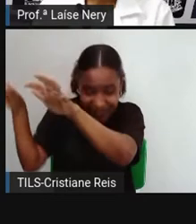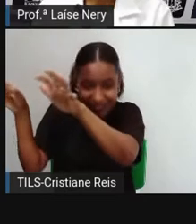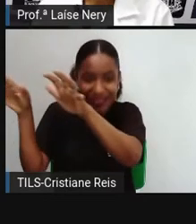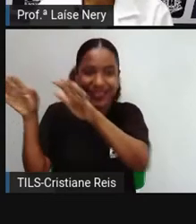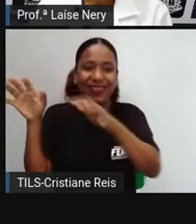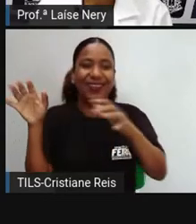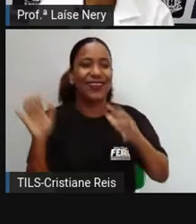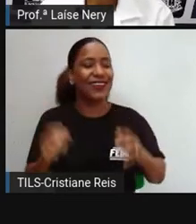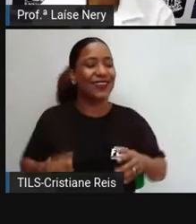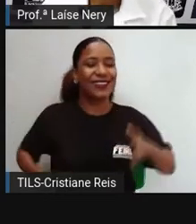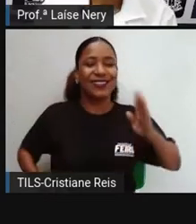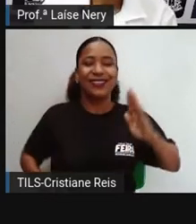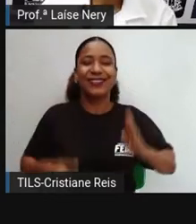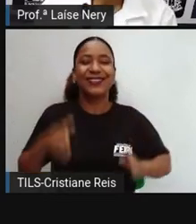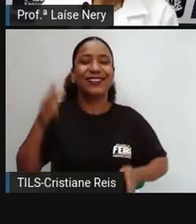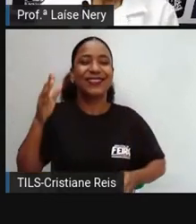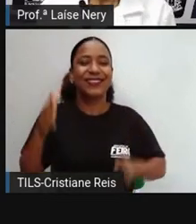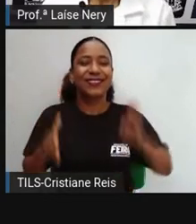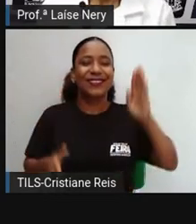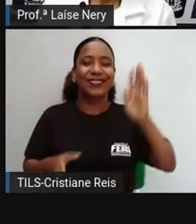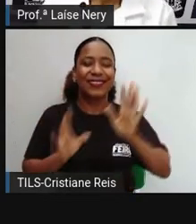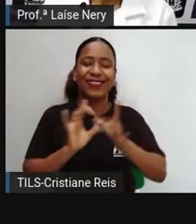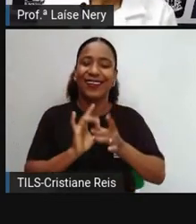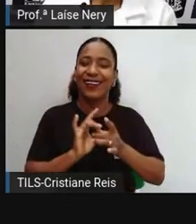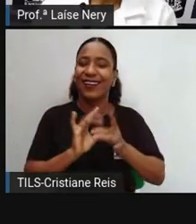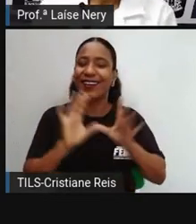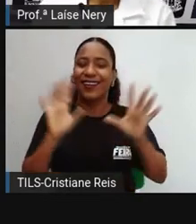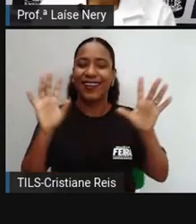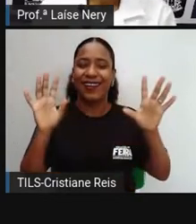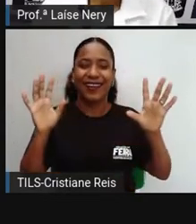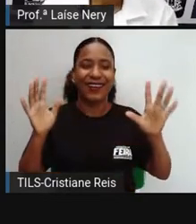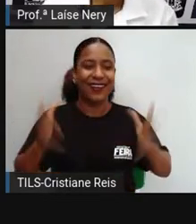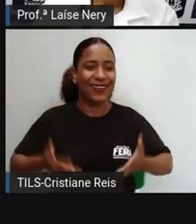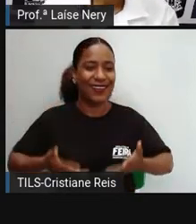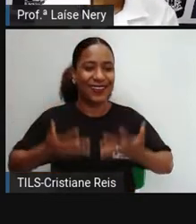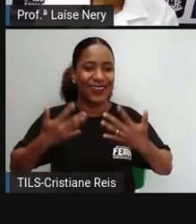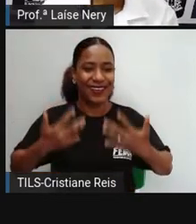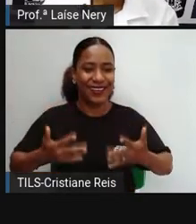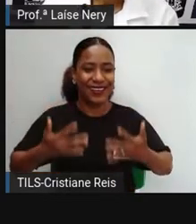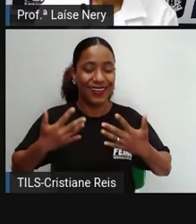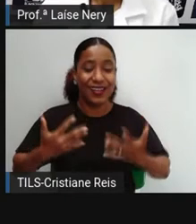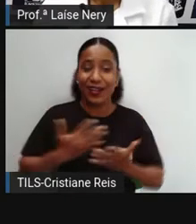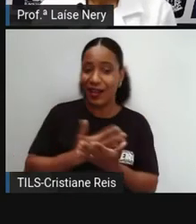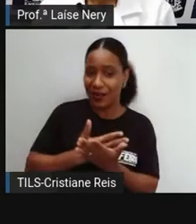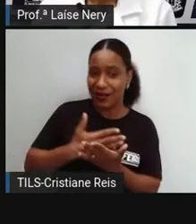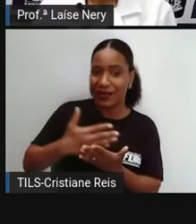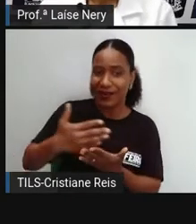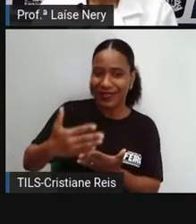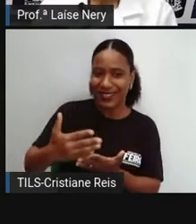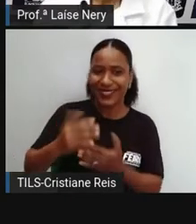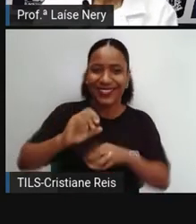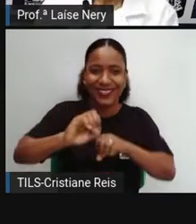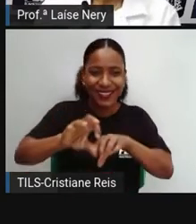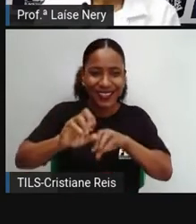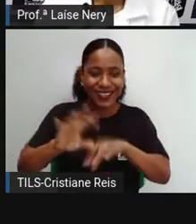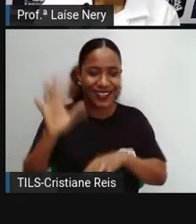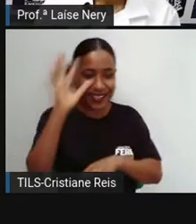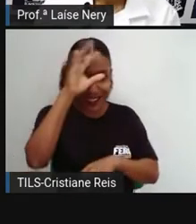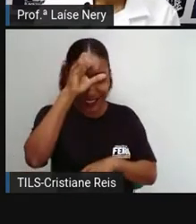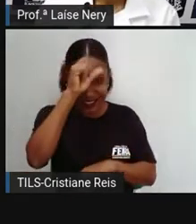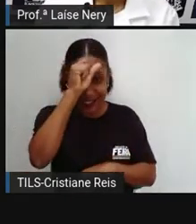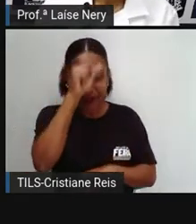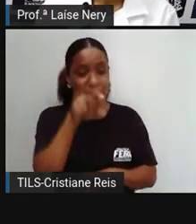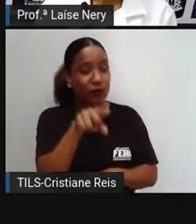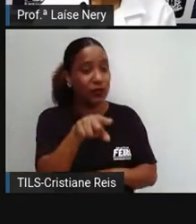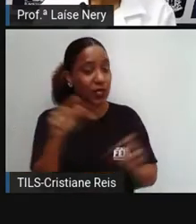Essa é a nossa mensagem de hoje, com a qual nós vamos iniciar a nossa aula. Eu espero que ela possa te ajudar de